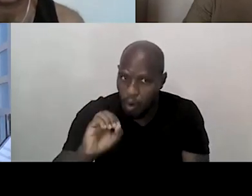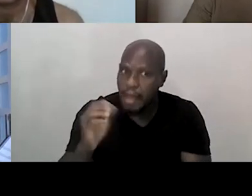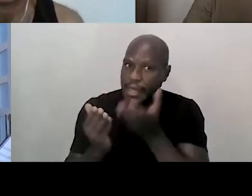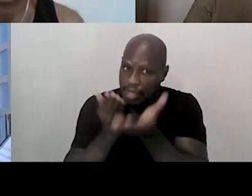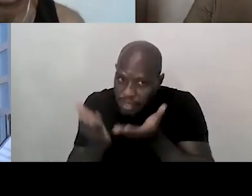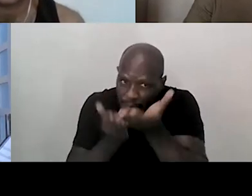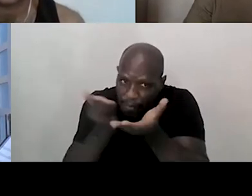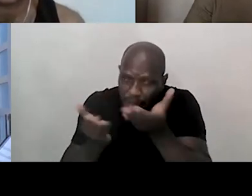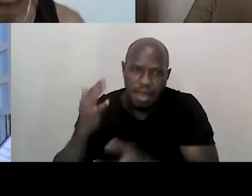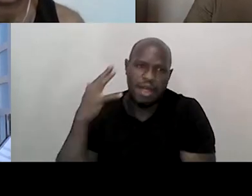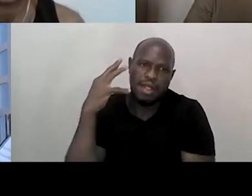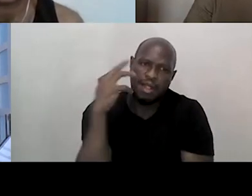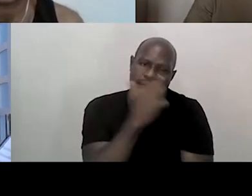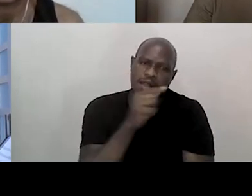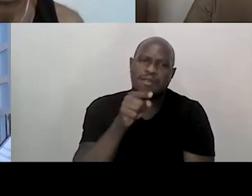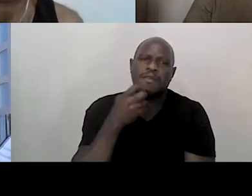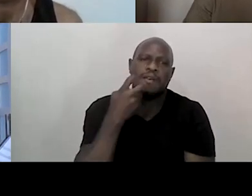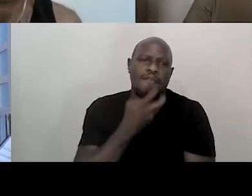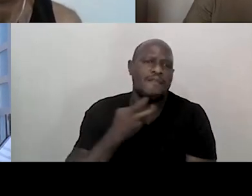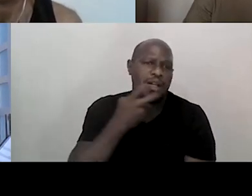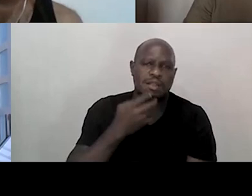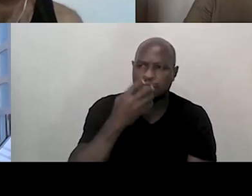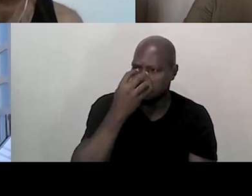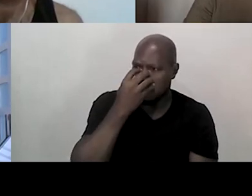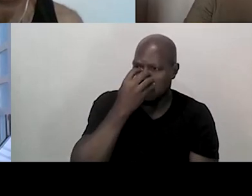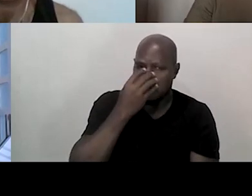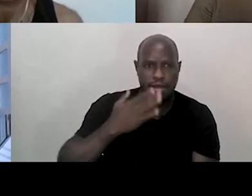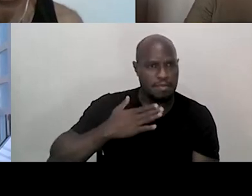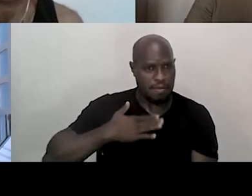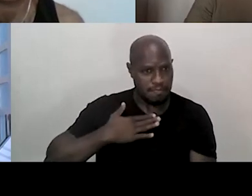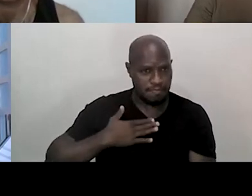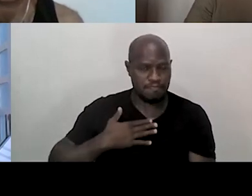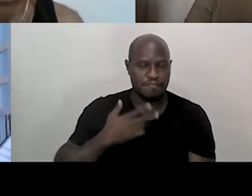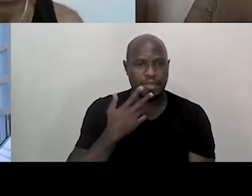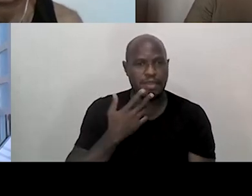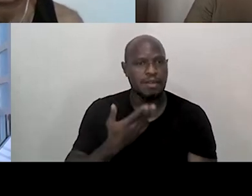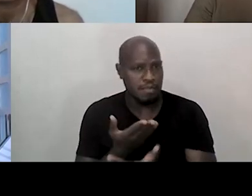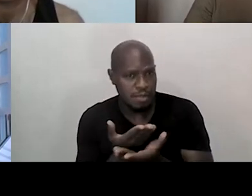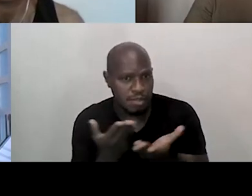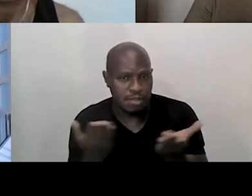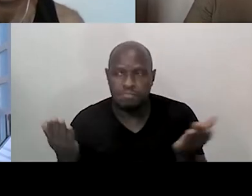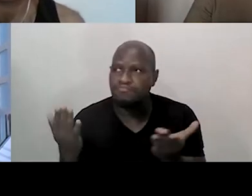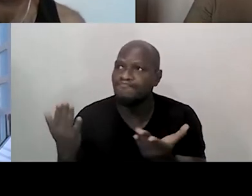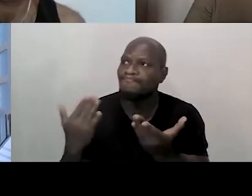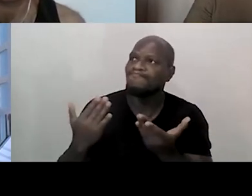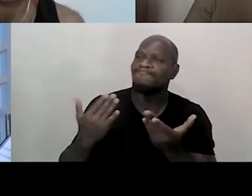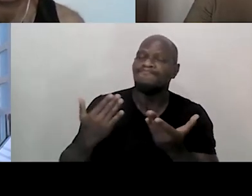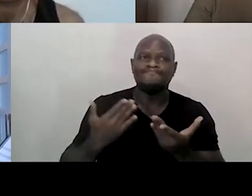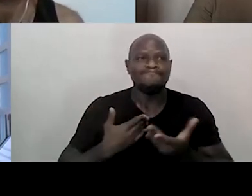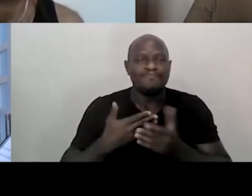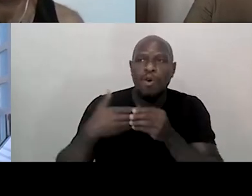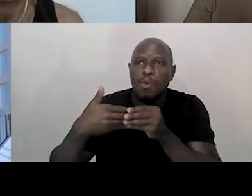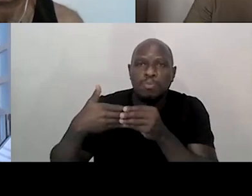É muito lindo ouvir você falar do palhaço, para mim, o palhaço, quando eu falo para vocês, trouxe como entidade, como criança,